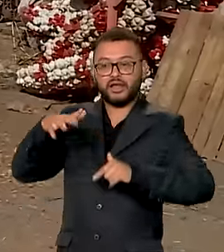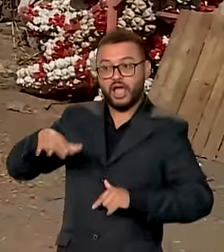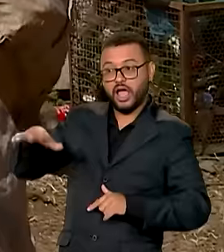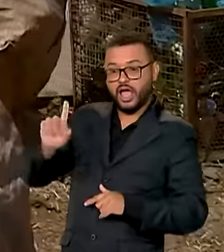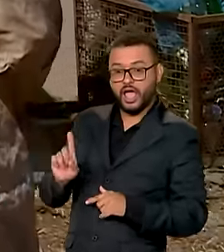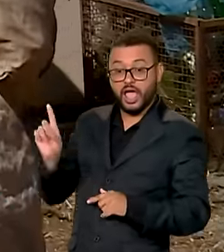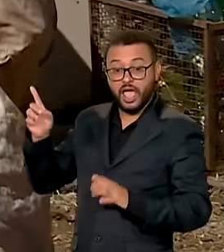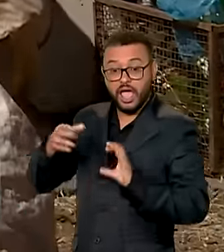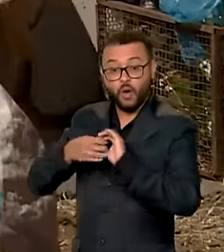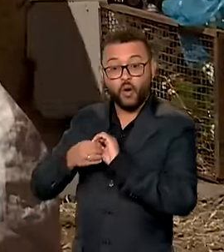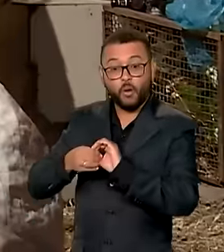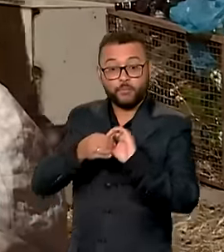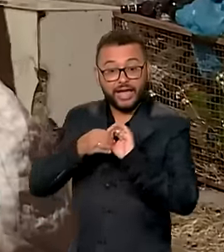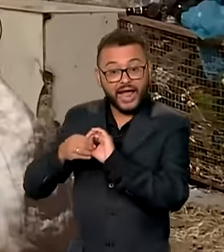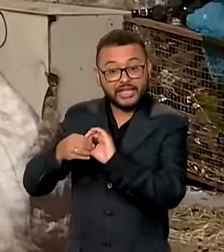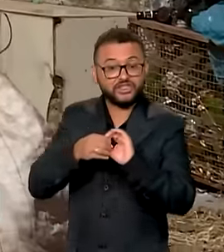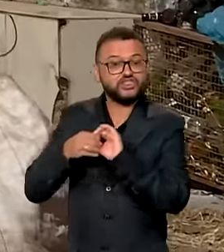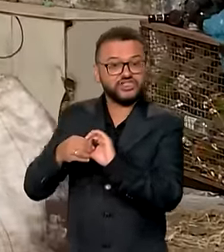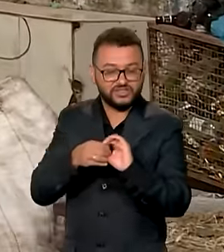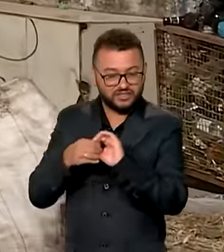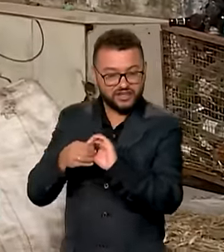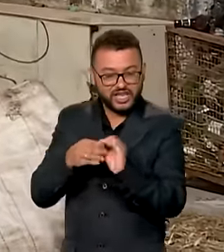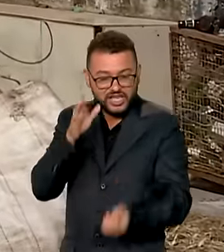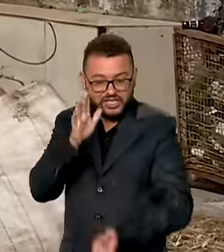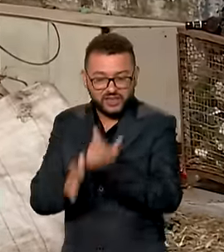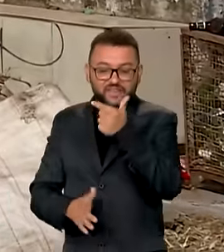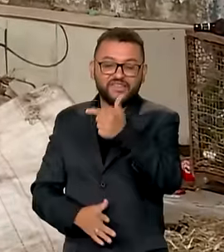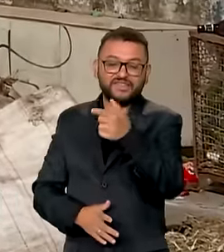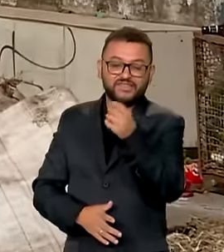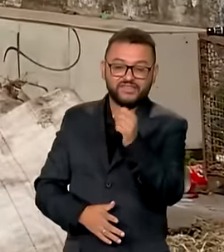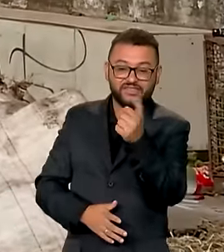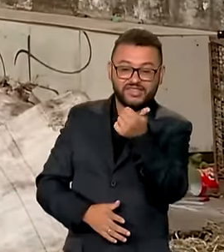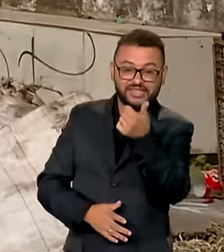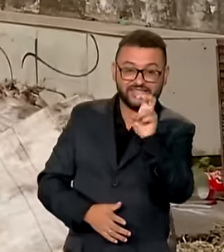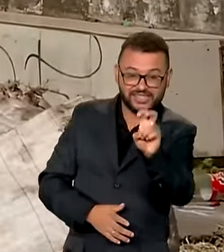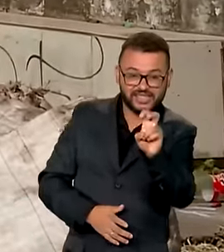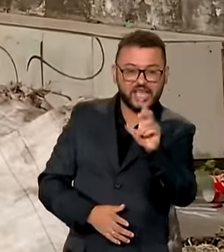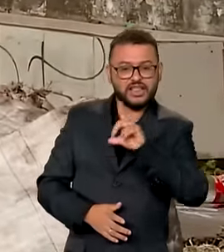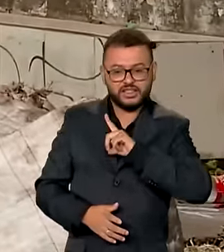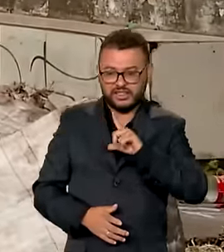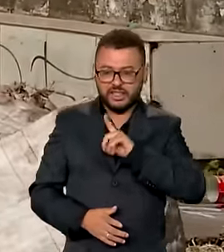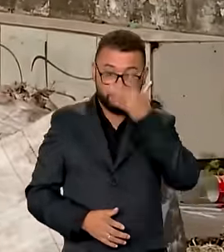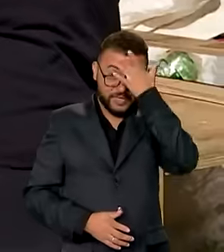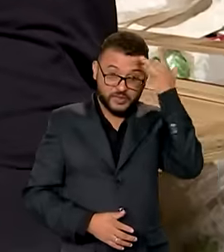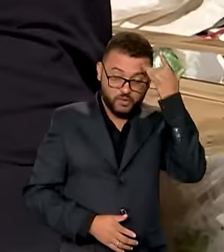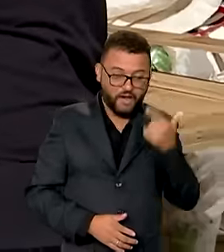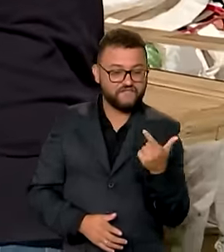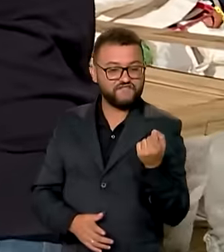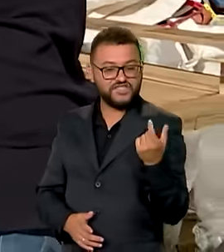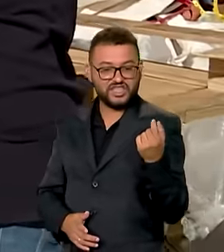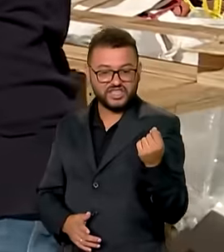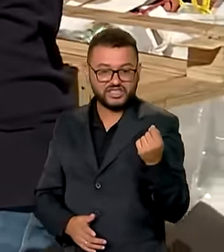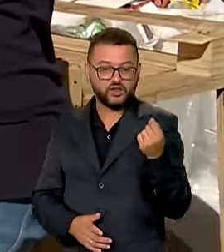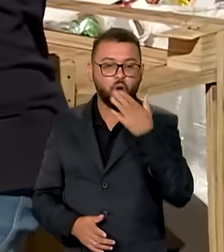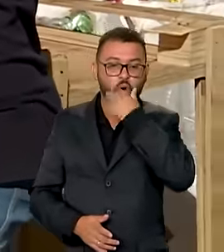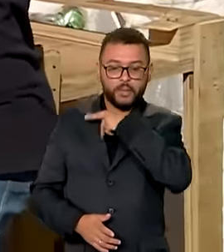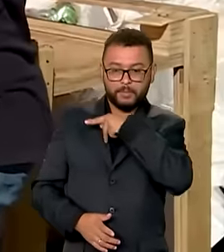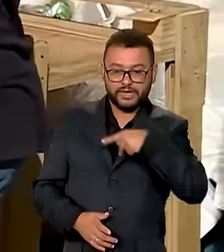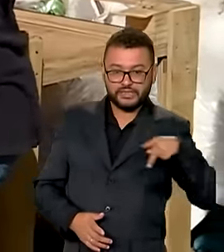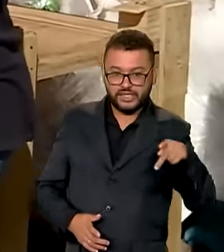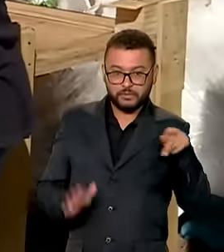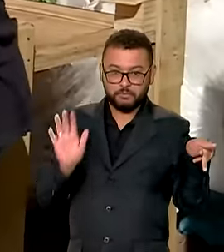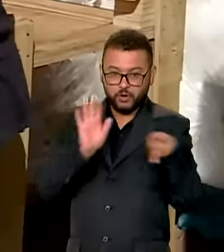cooperativa que atua na região, fundada em 2015. Hoje, com cerca de 20 catadores, o presidente da entidade